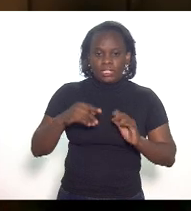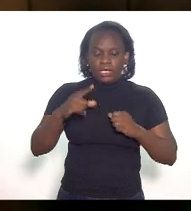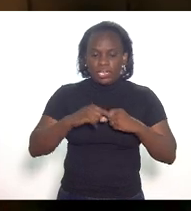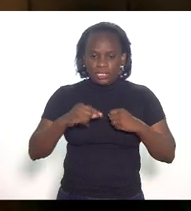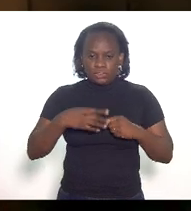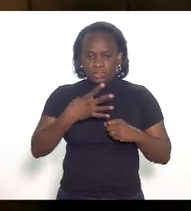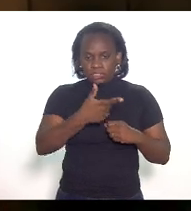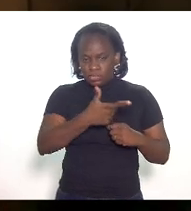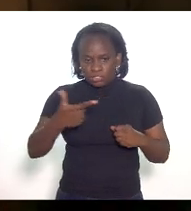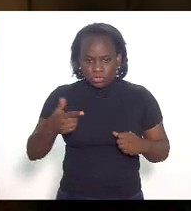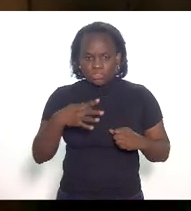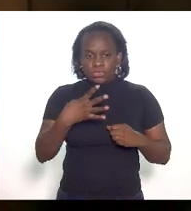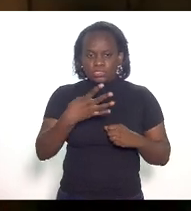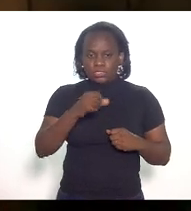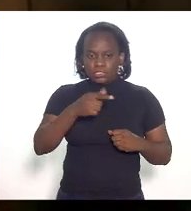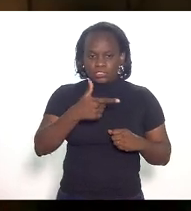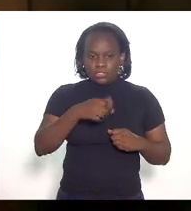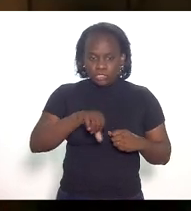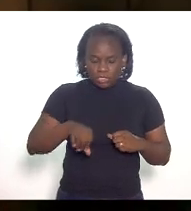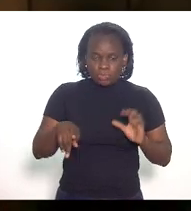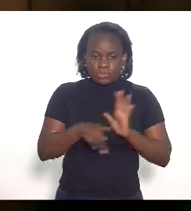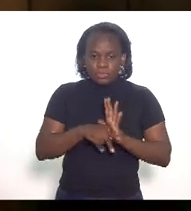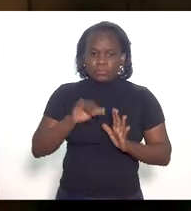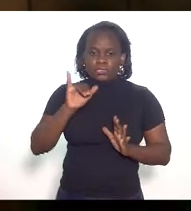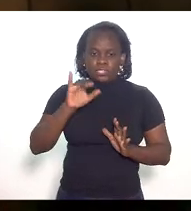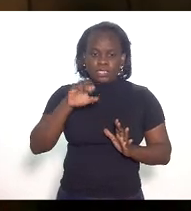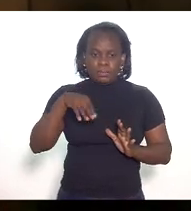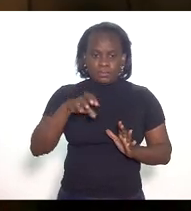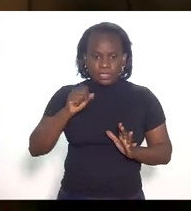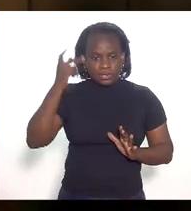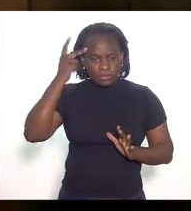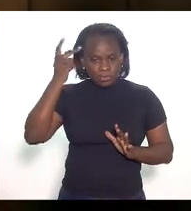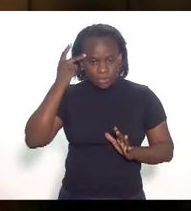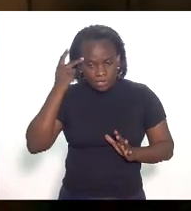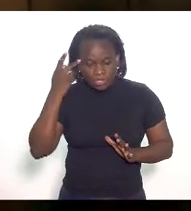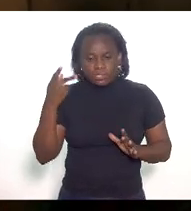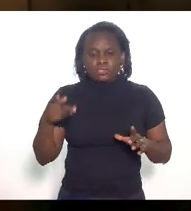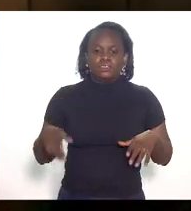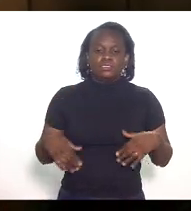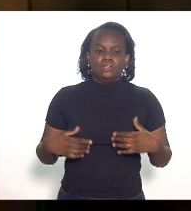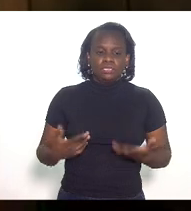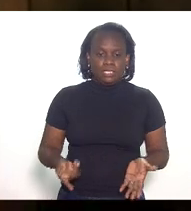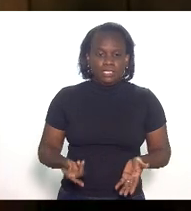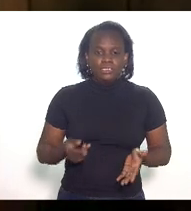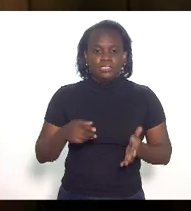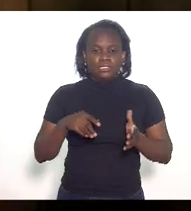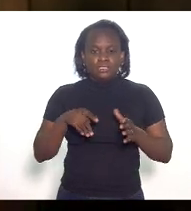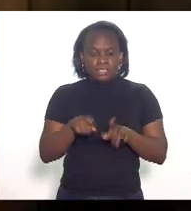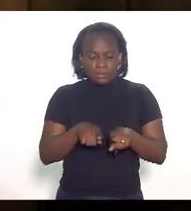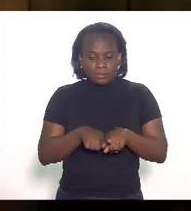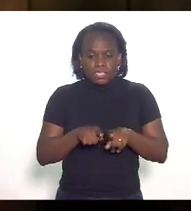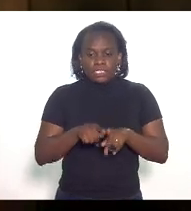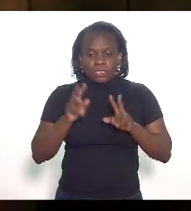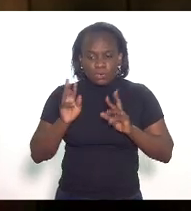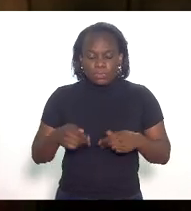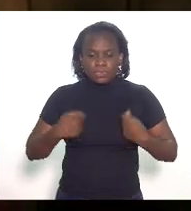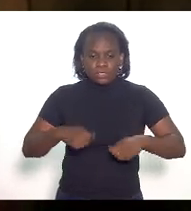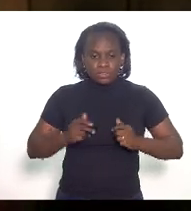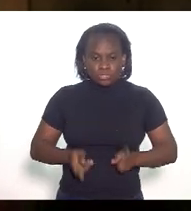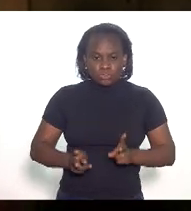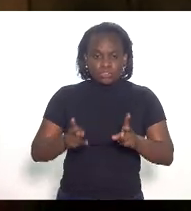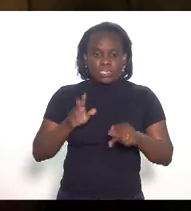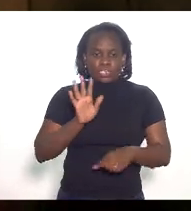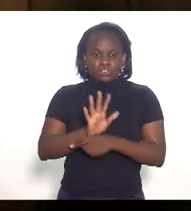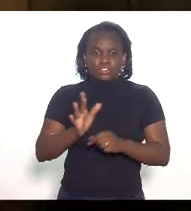422 429 do regulamento semestre de São Paulo e é nessa esteira nessa toada que a gente tem que seguir para dar